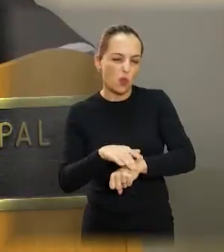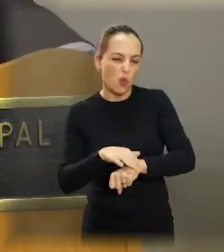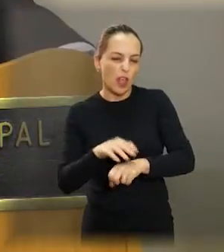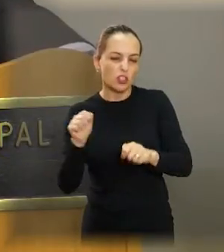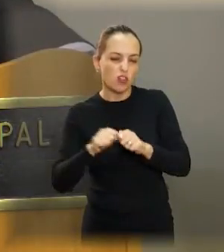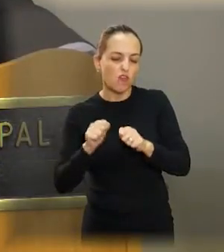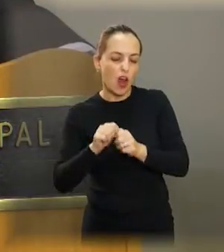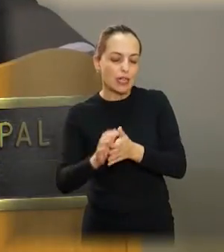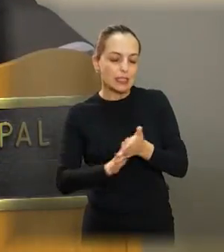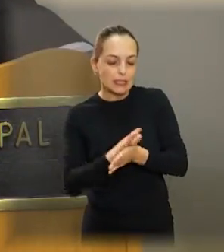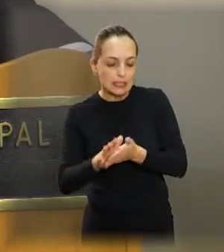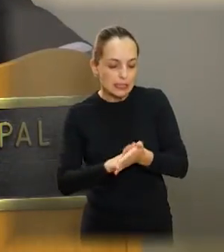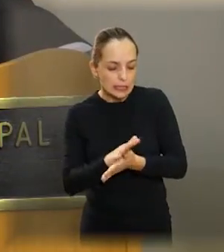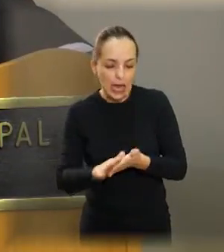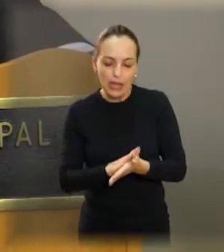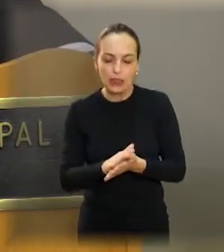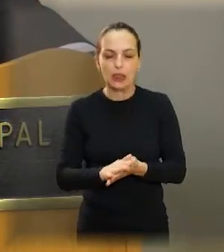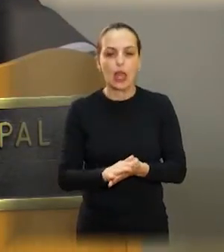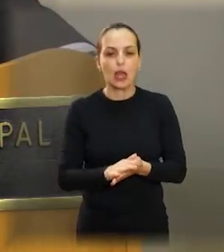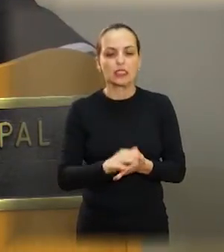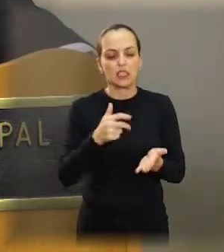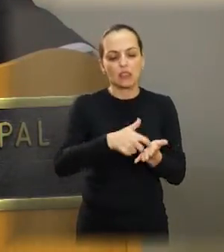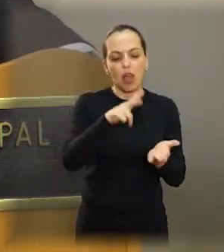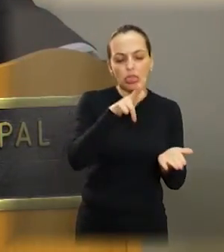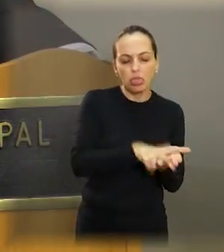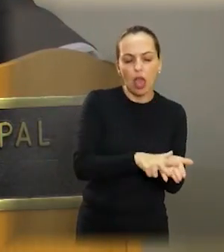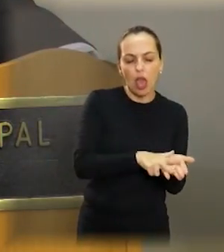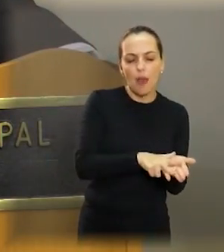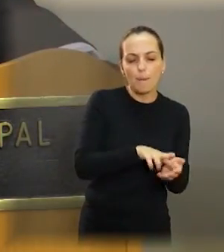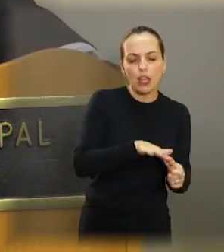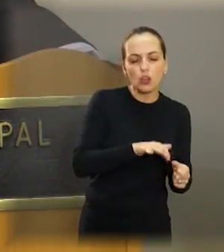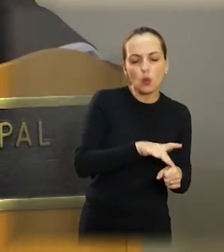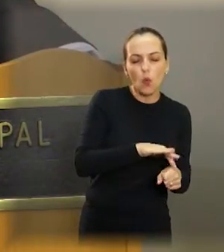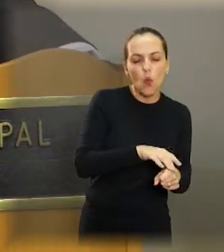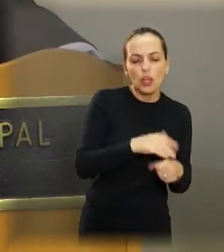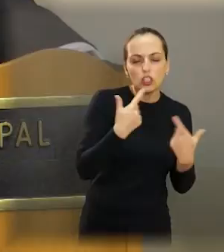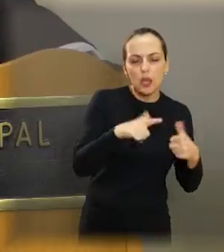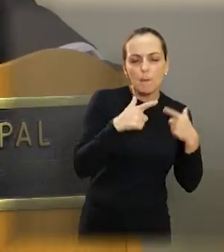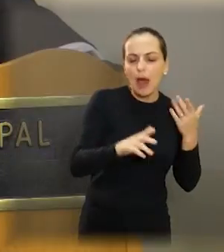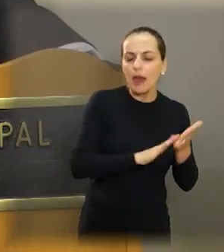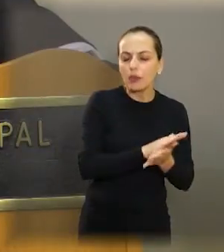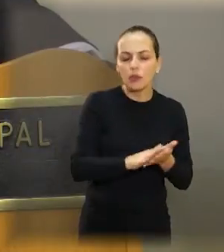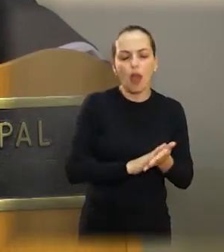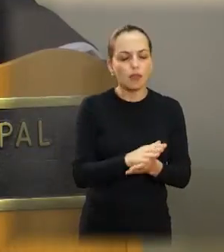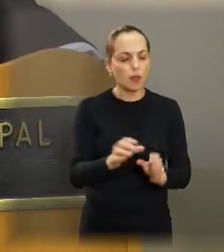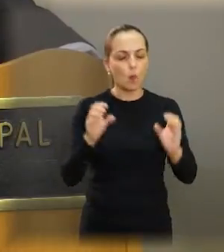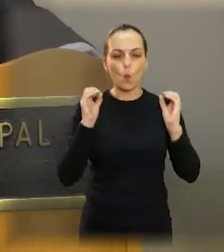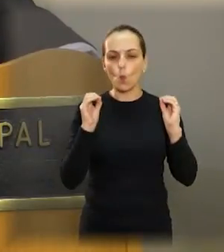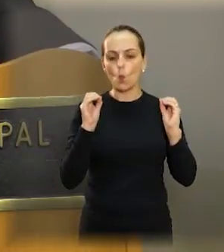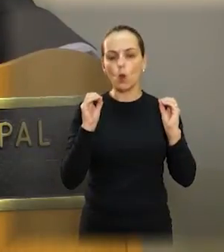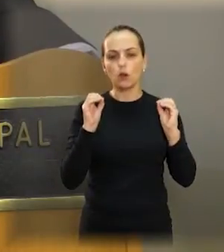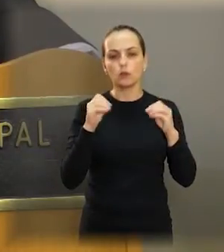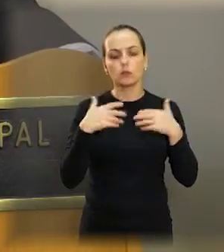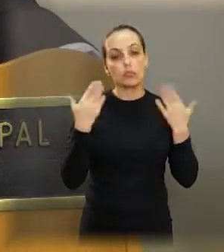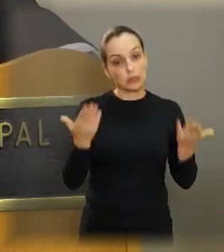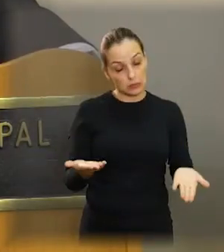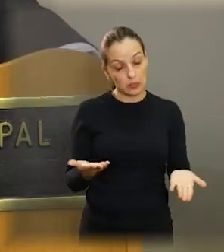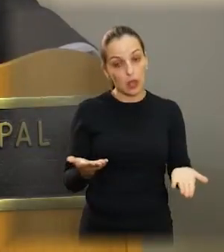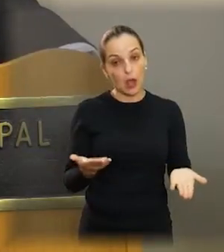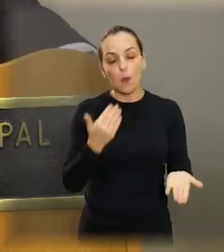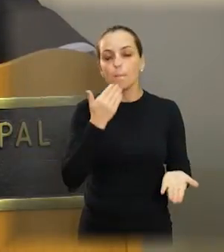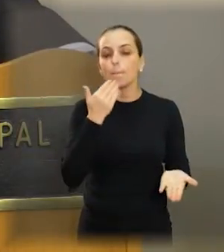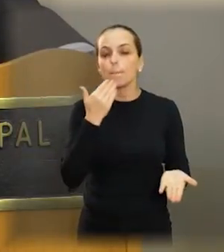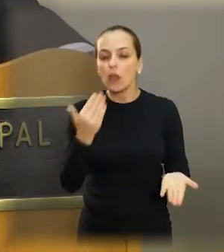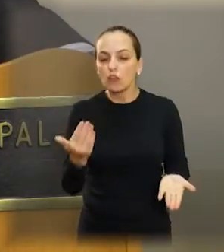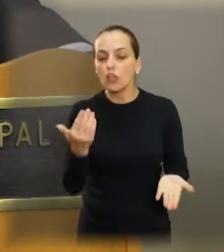for. Cai em cima de uma cama para você ver o que você faz. Você não faz nada. É isso que eu falo para quem está escutando em casa. Então quero